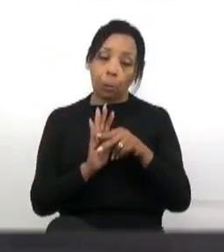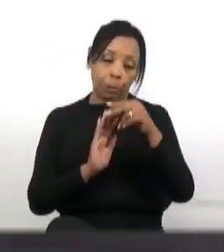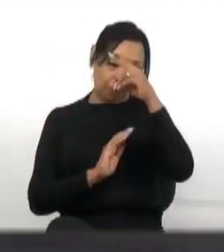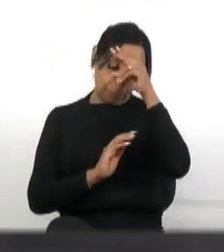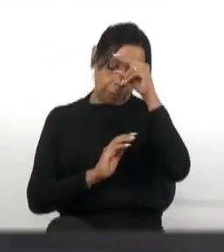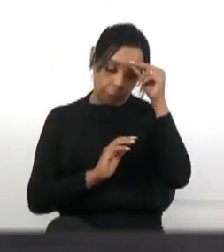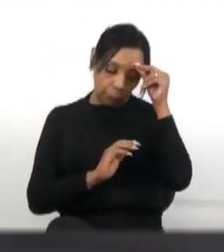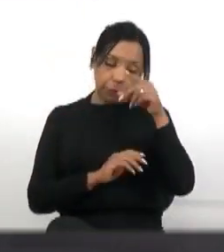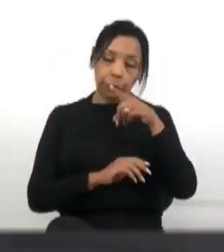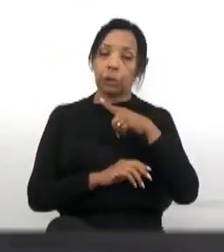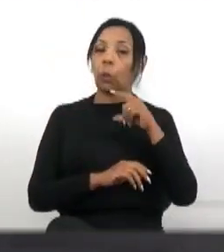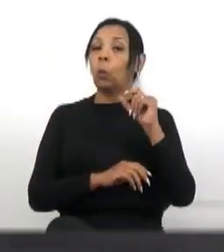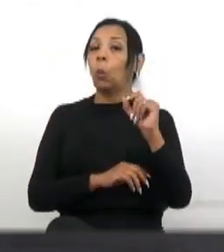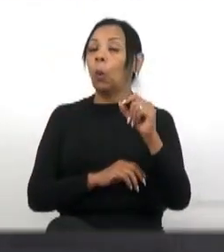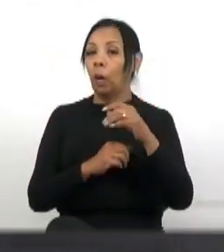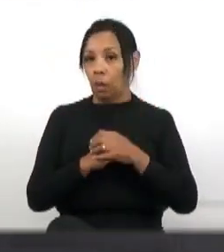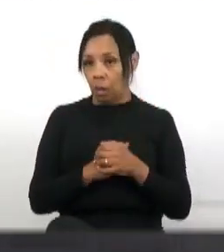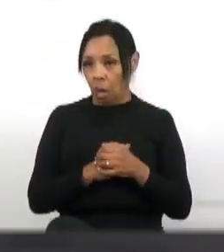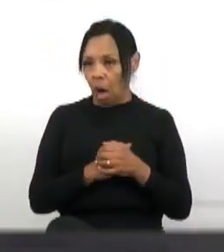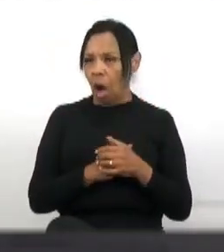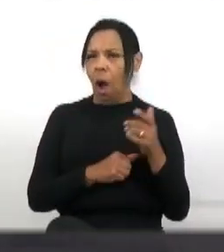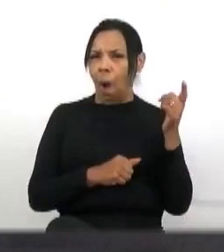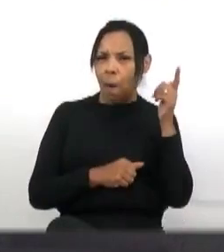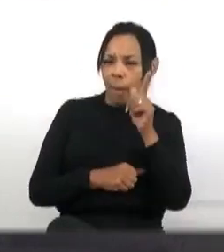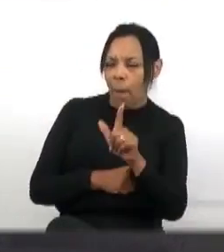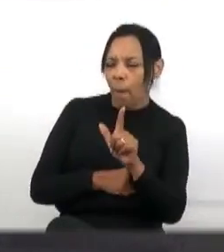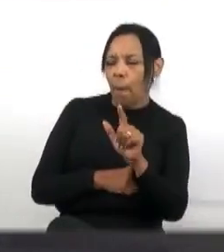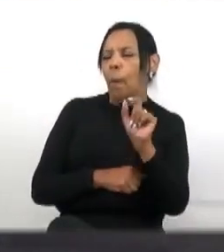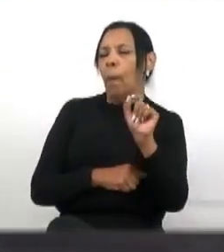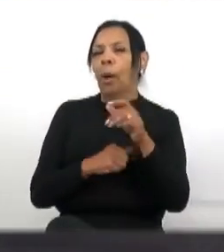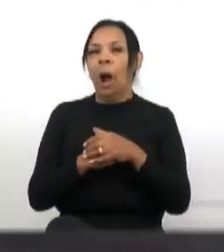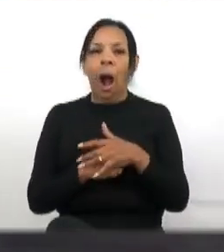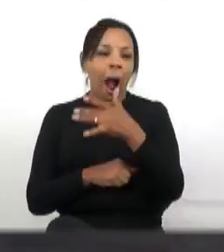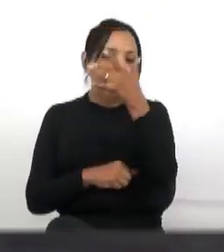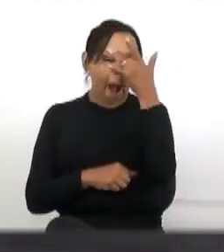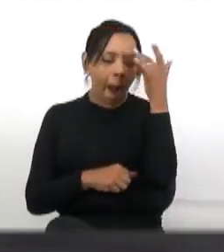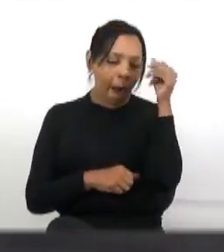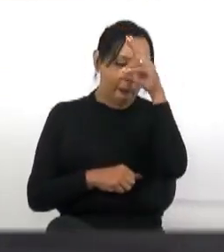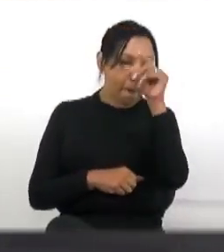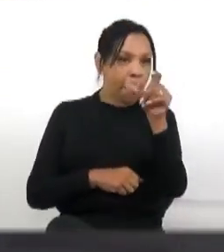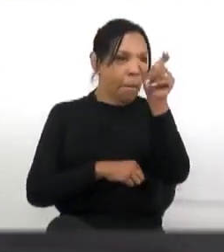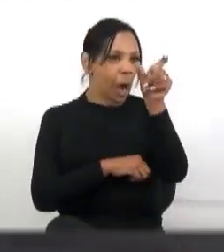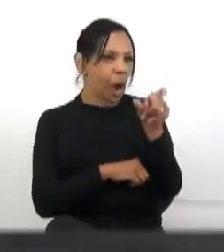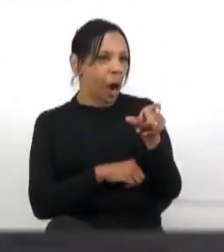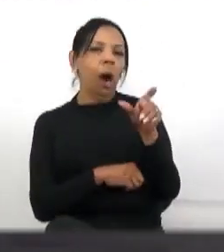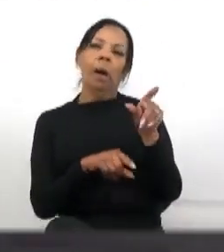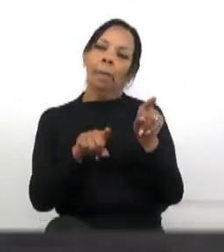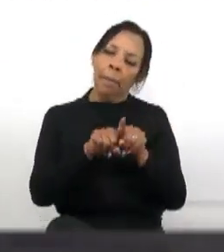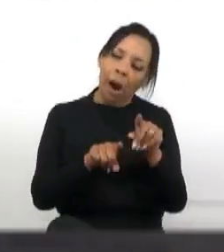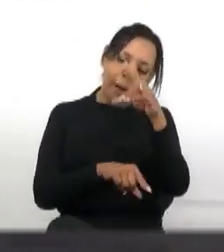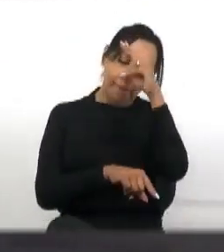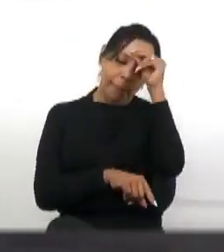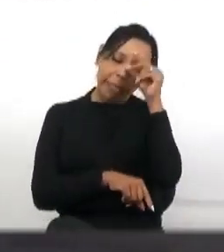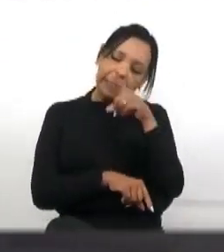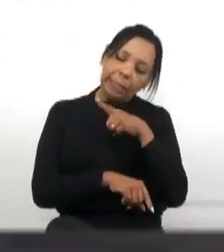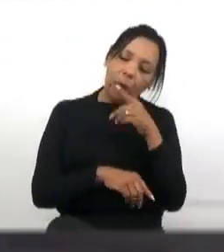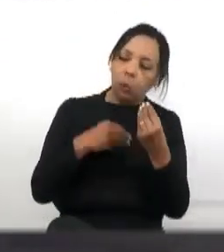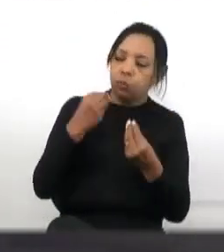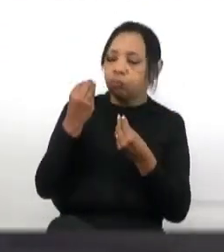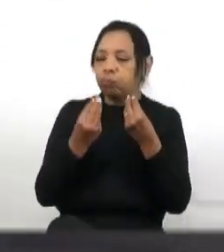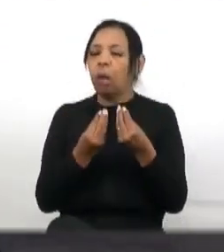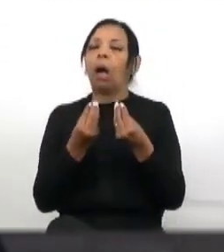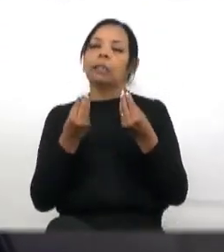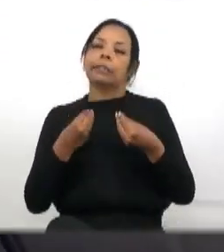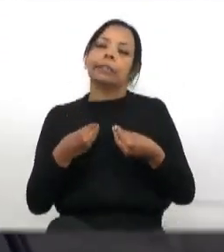receberia de qualquer jeito, independentemente de quem fosse o prefeito, mas que a prefeitura ela tenta entregar